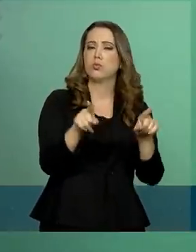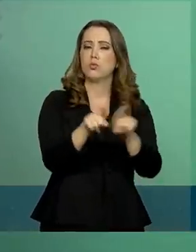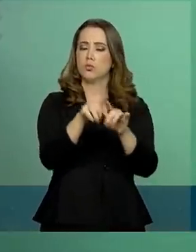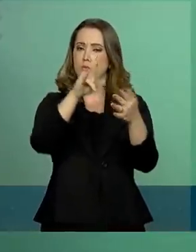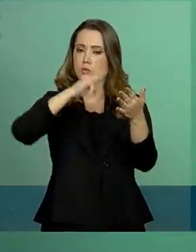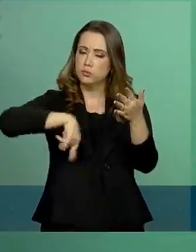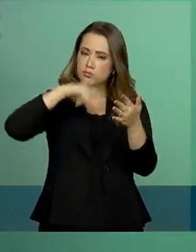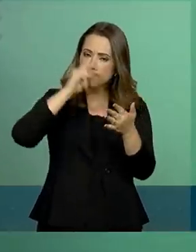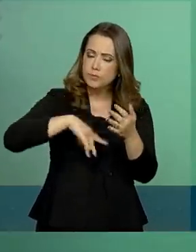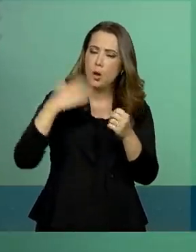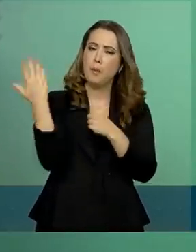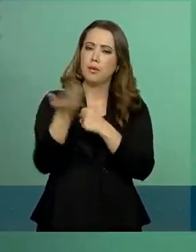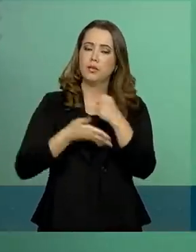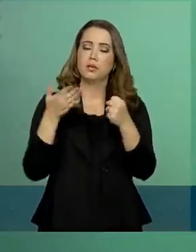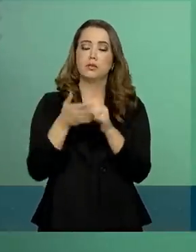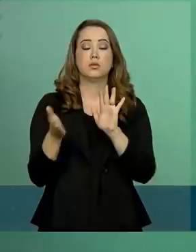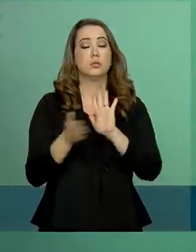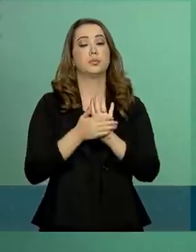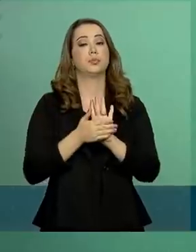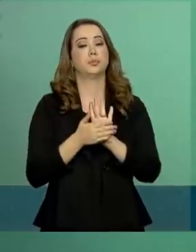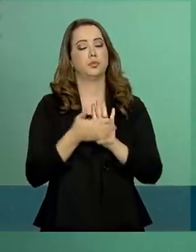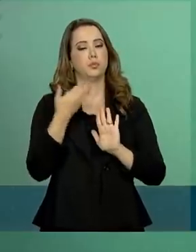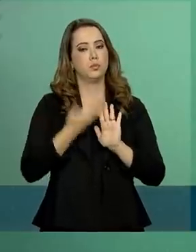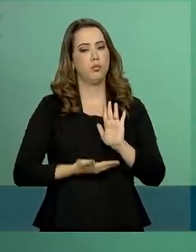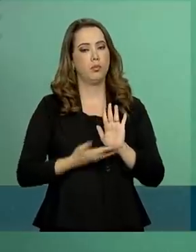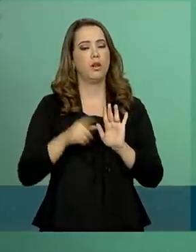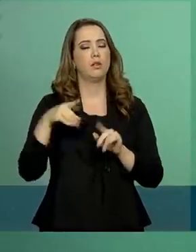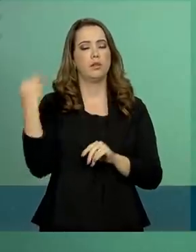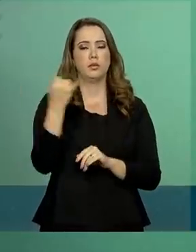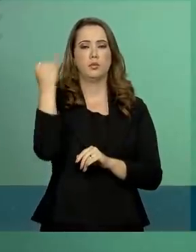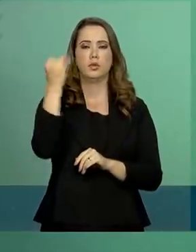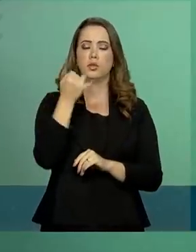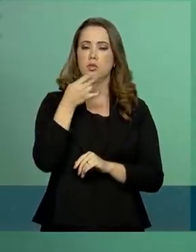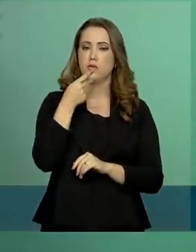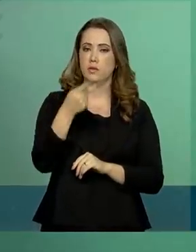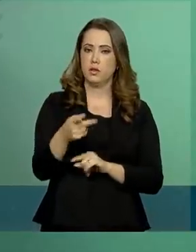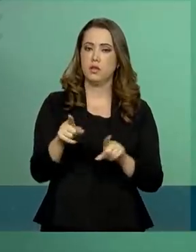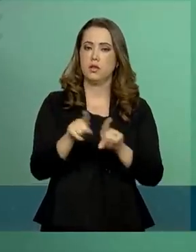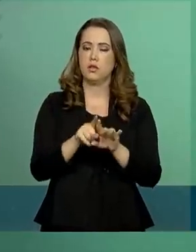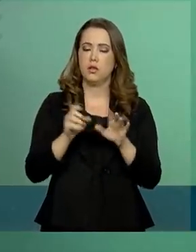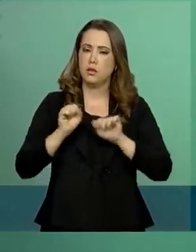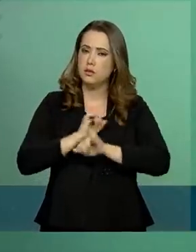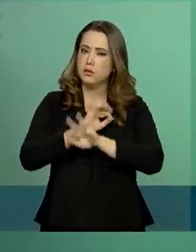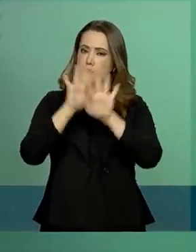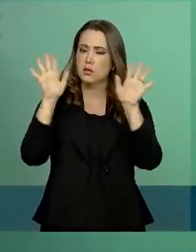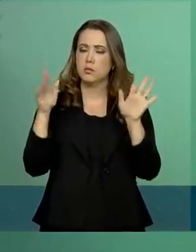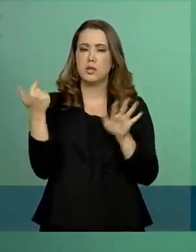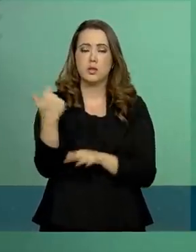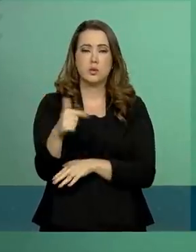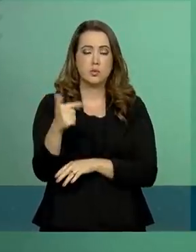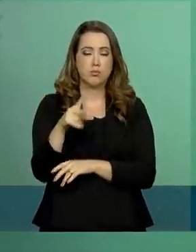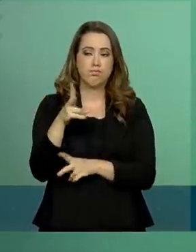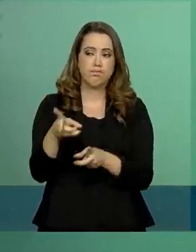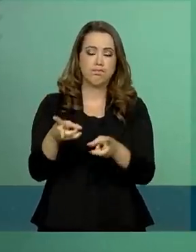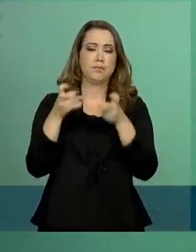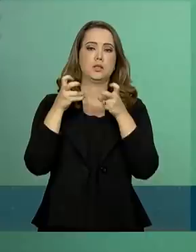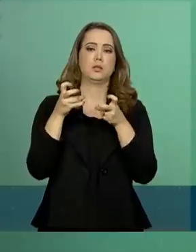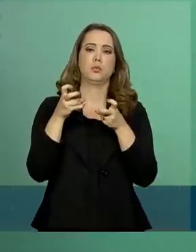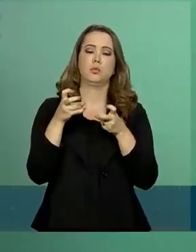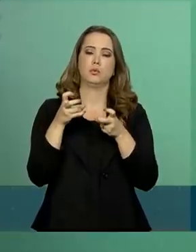que embasaram a proposta. Cabe ressaltar que tamanha transparência não foi observada,